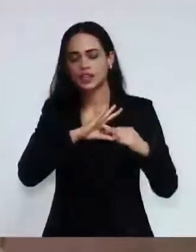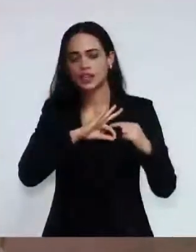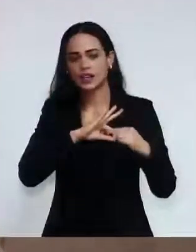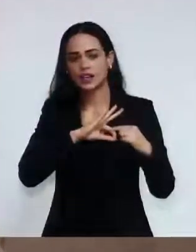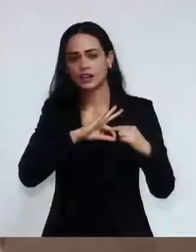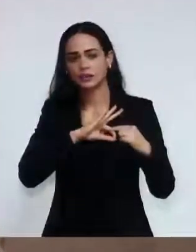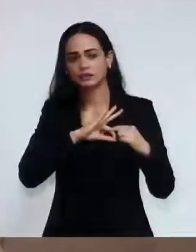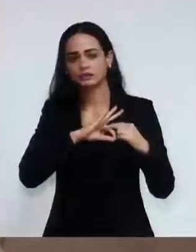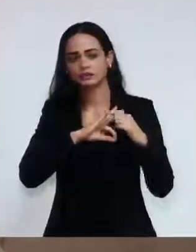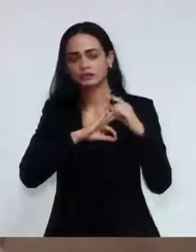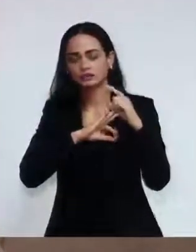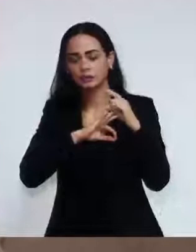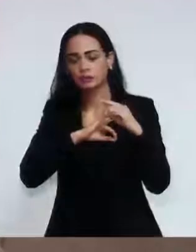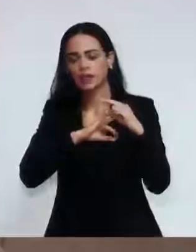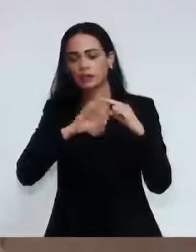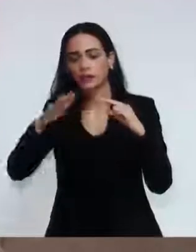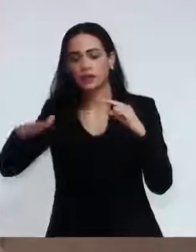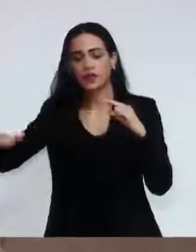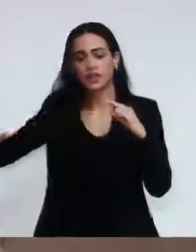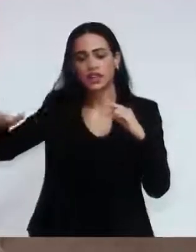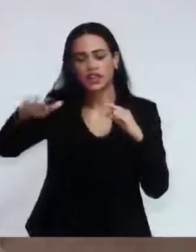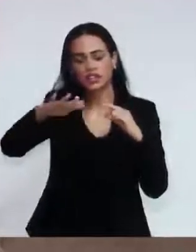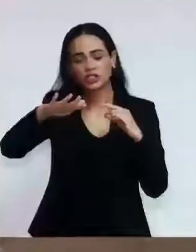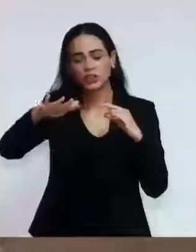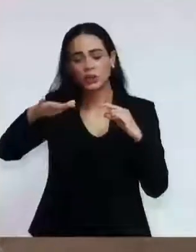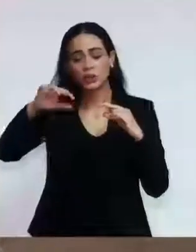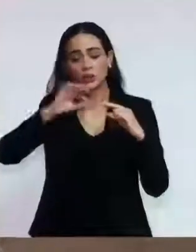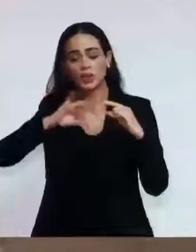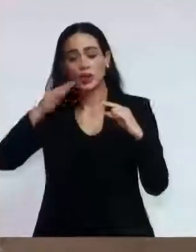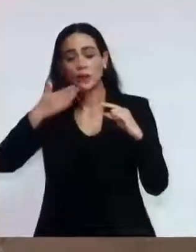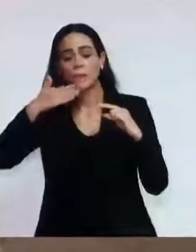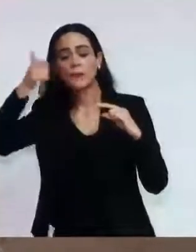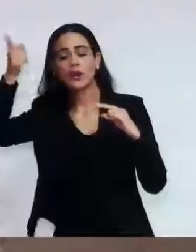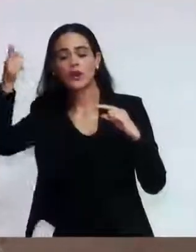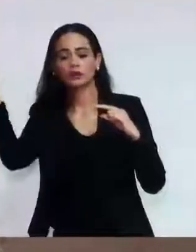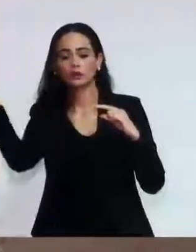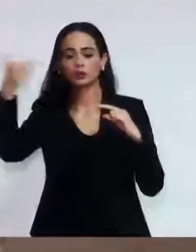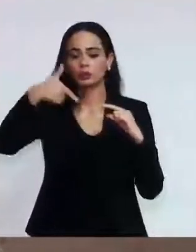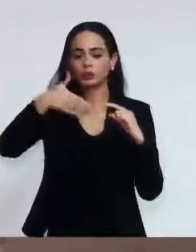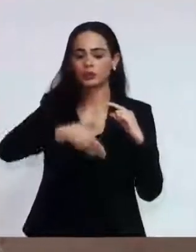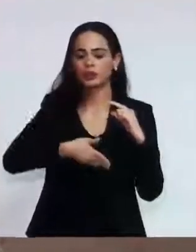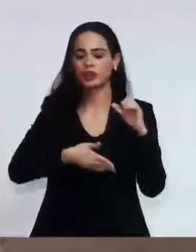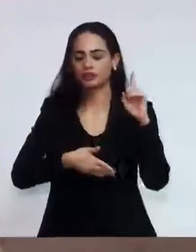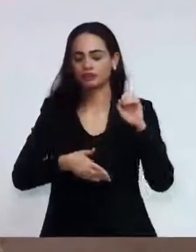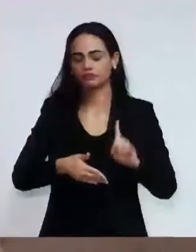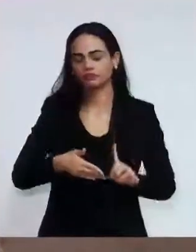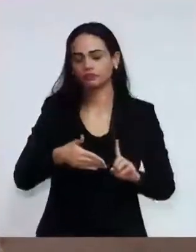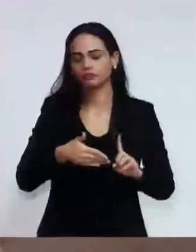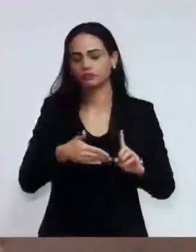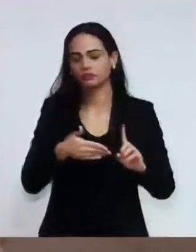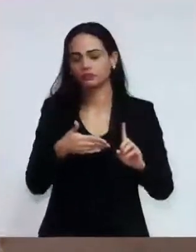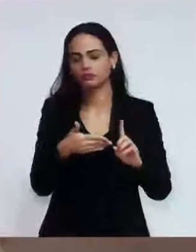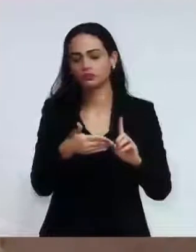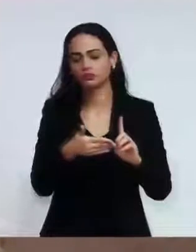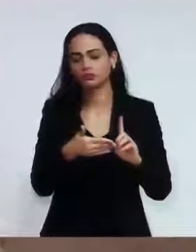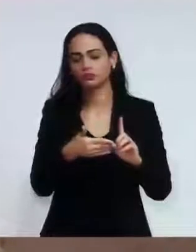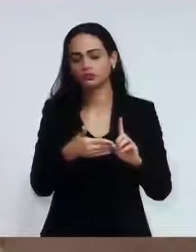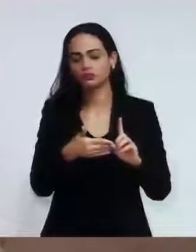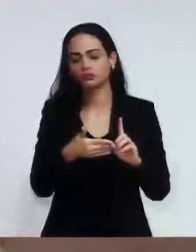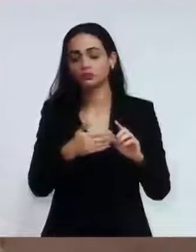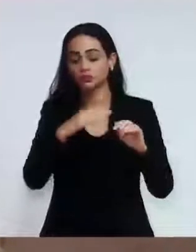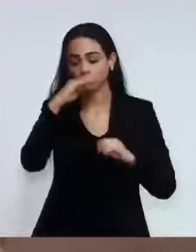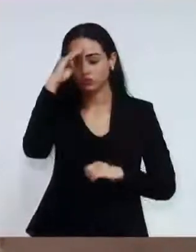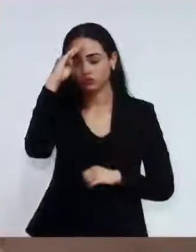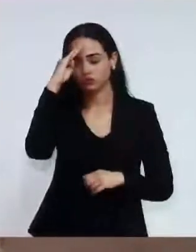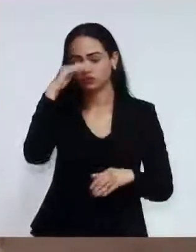que existem na região e cidade afora. Menor. Faça o requerimento para ver o salário do